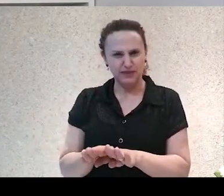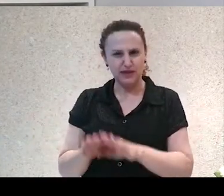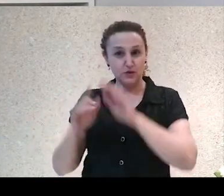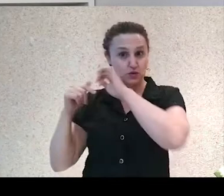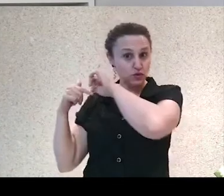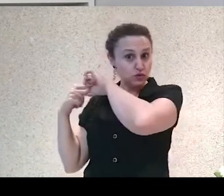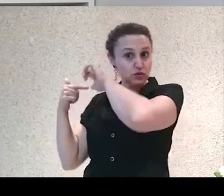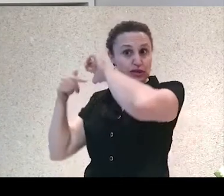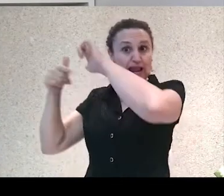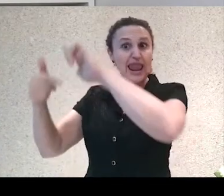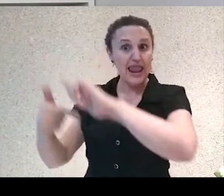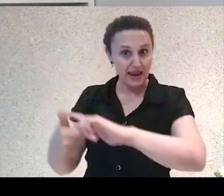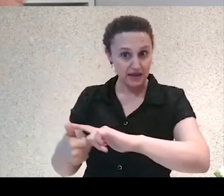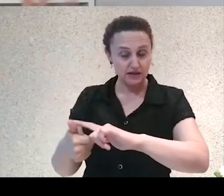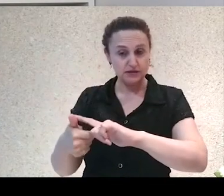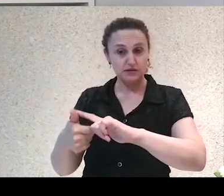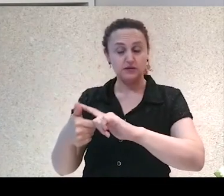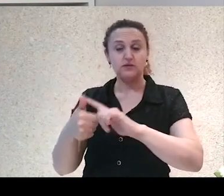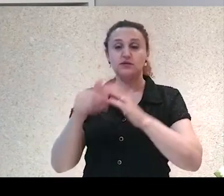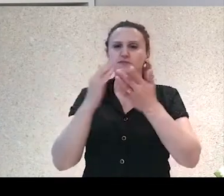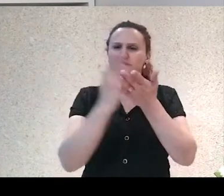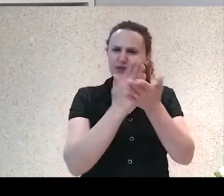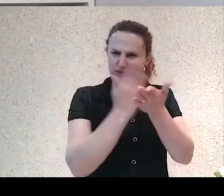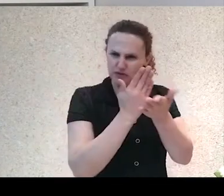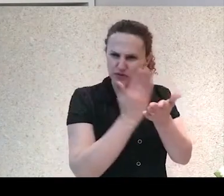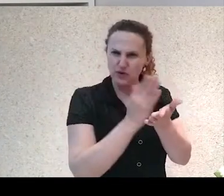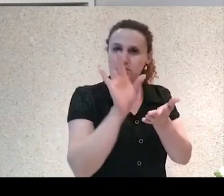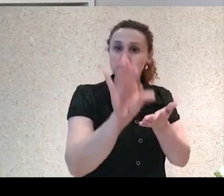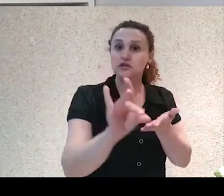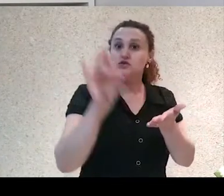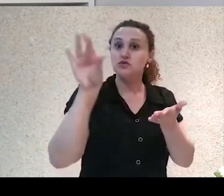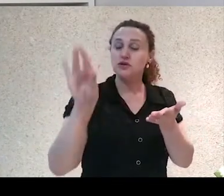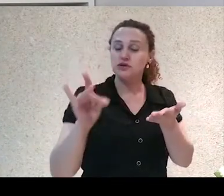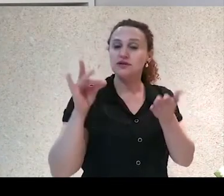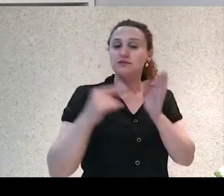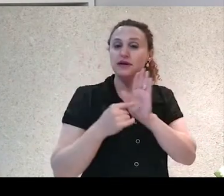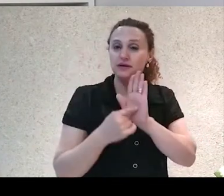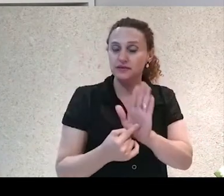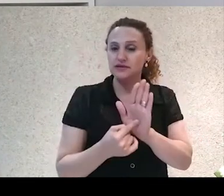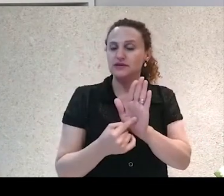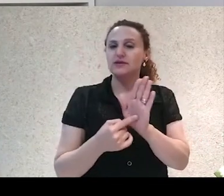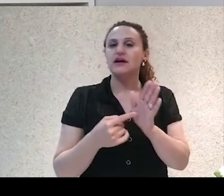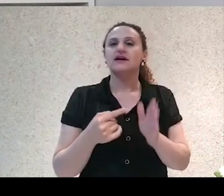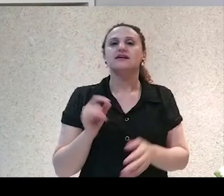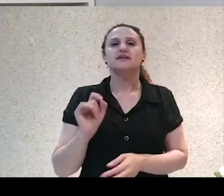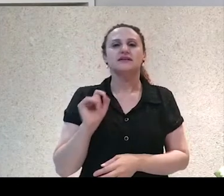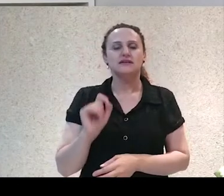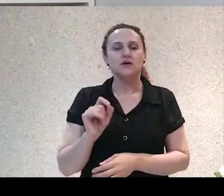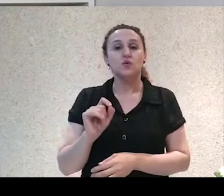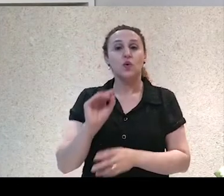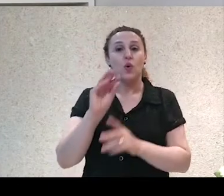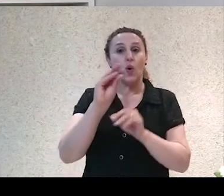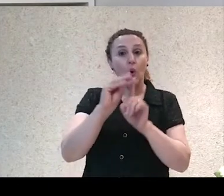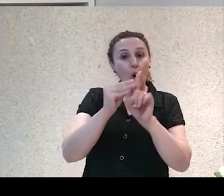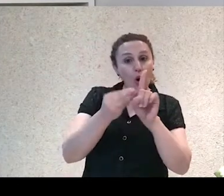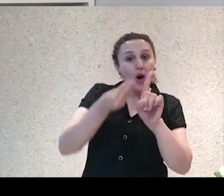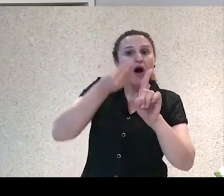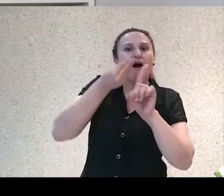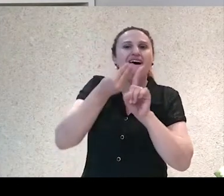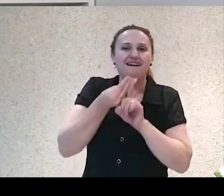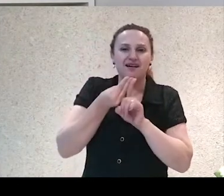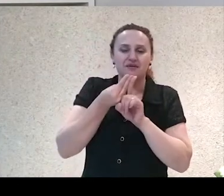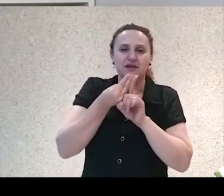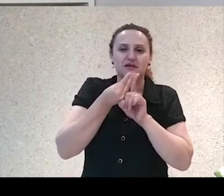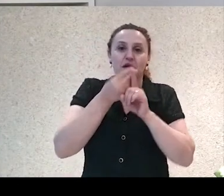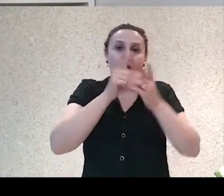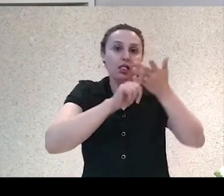Essas obras que foram escolhidas para representar a literatura do mundo são consideradas clássicos, obras que fazem parte